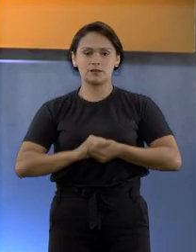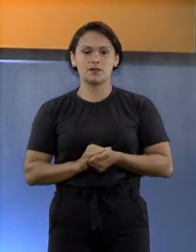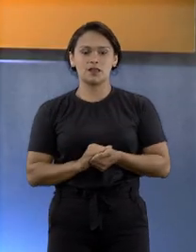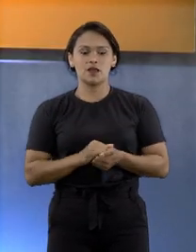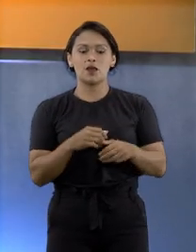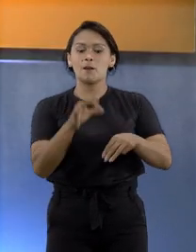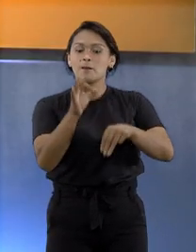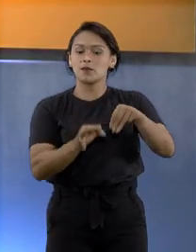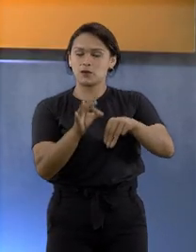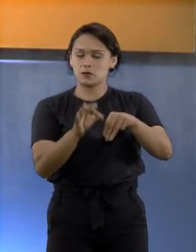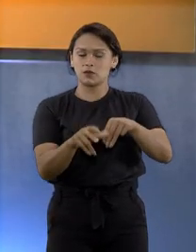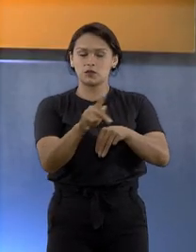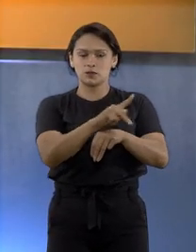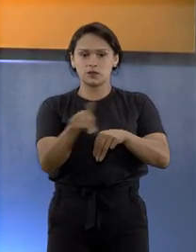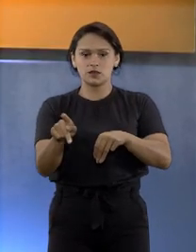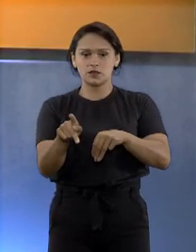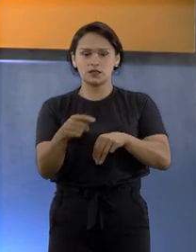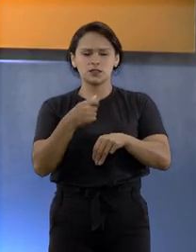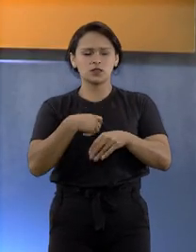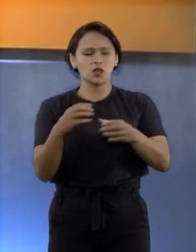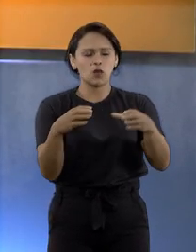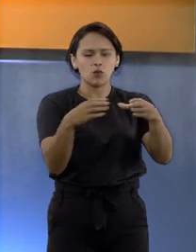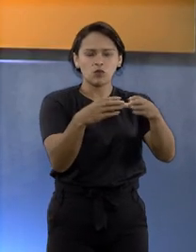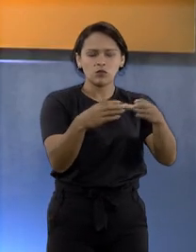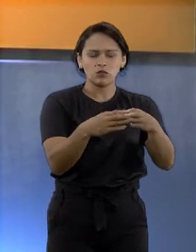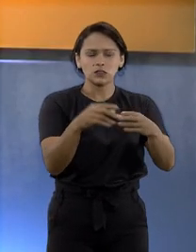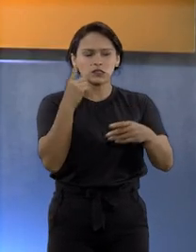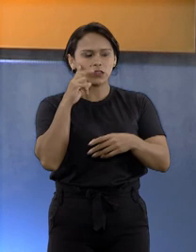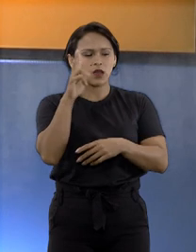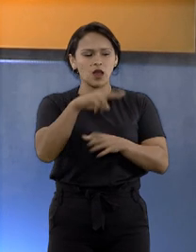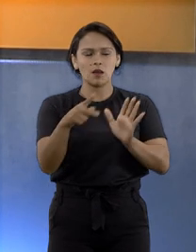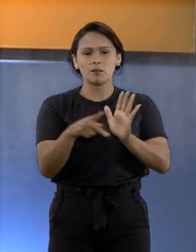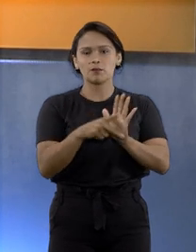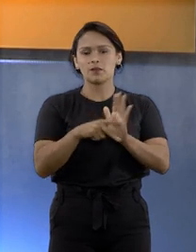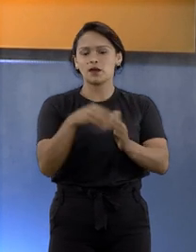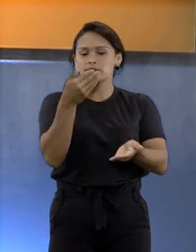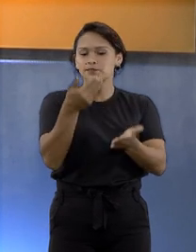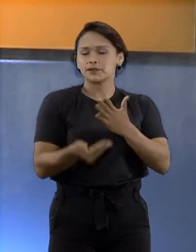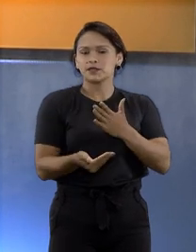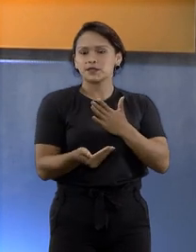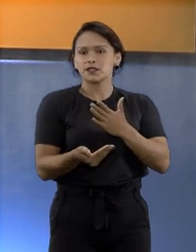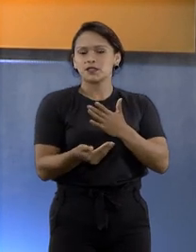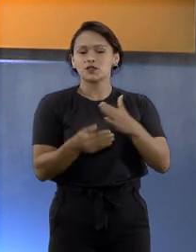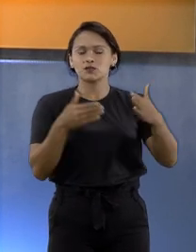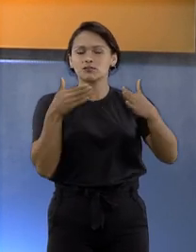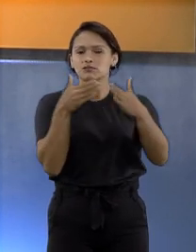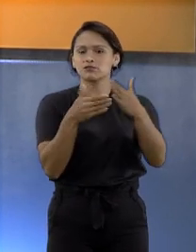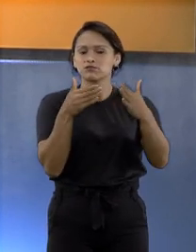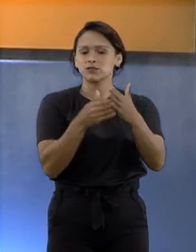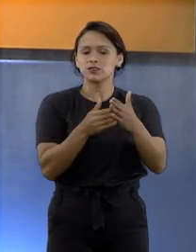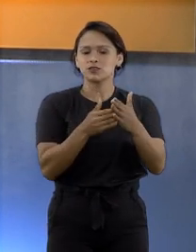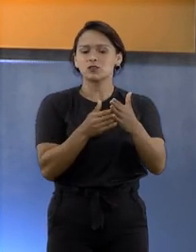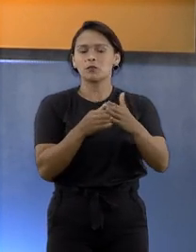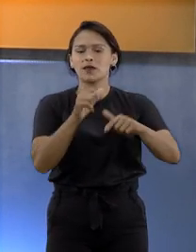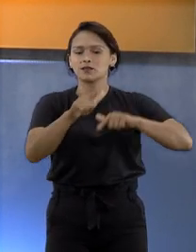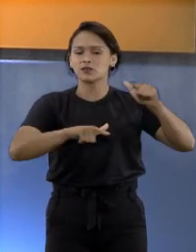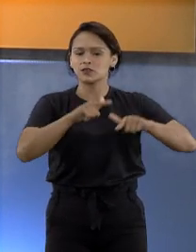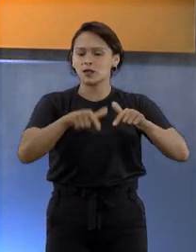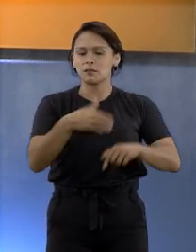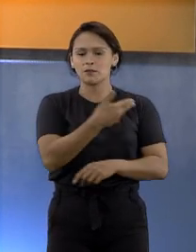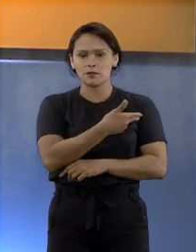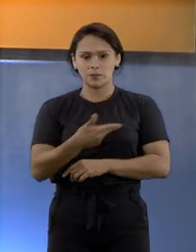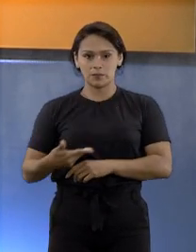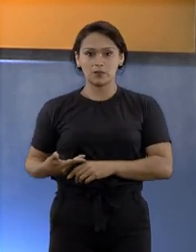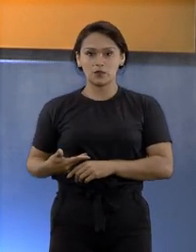Para o ministro Humberto Martins, a comunidade local estava sendo prejudicada com o impedimento da prestação de serviços